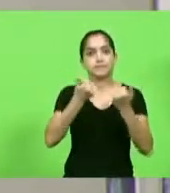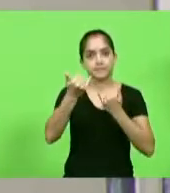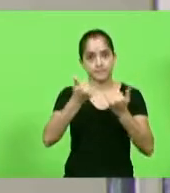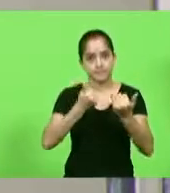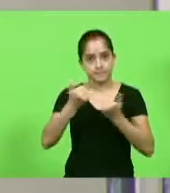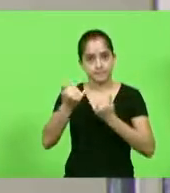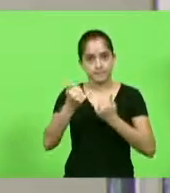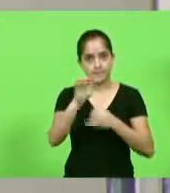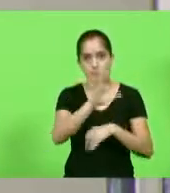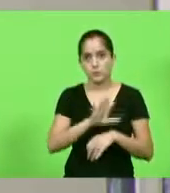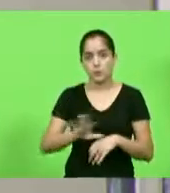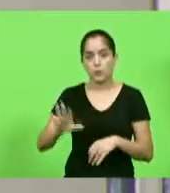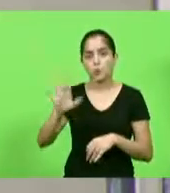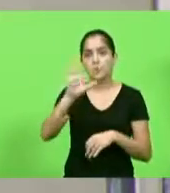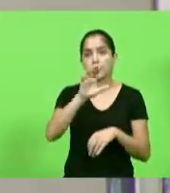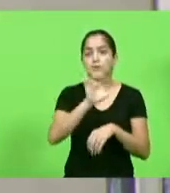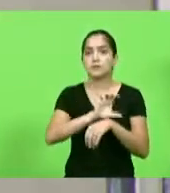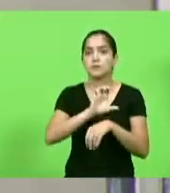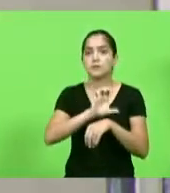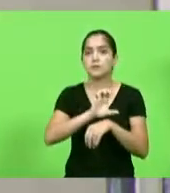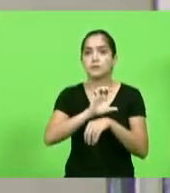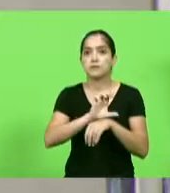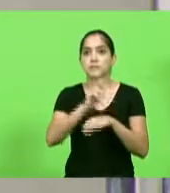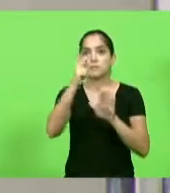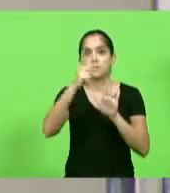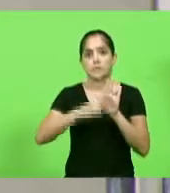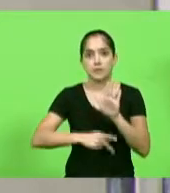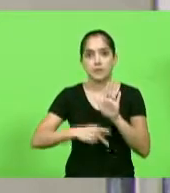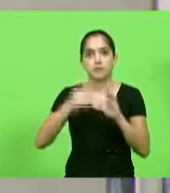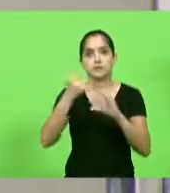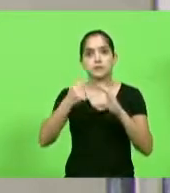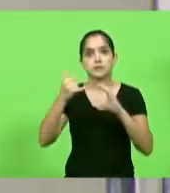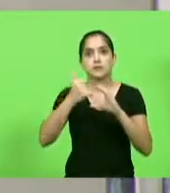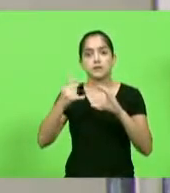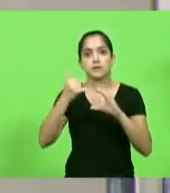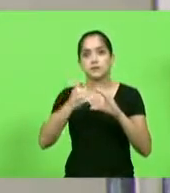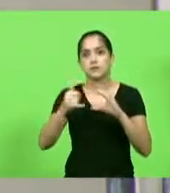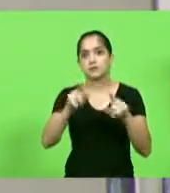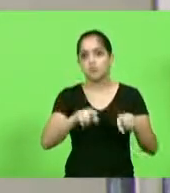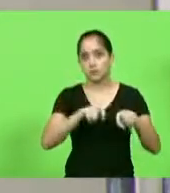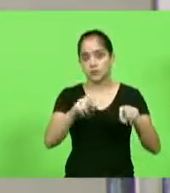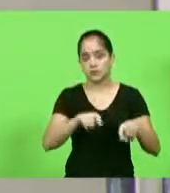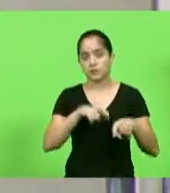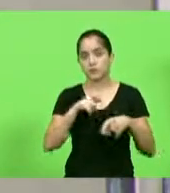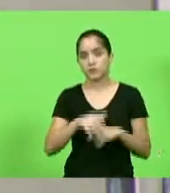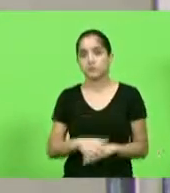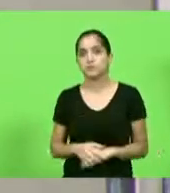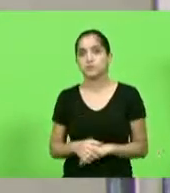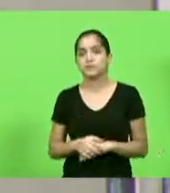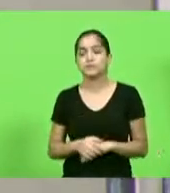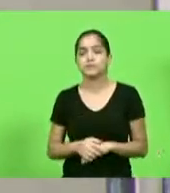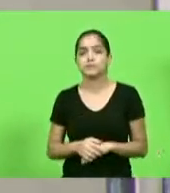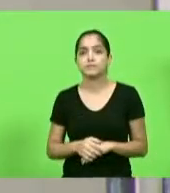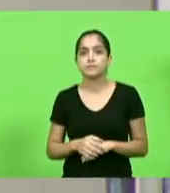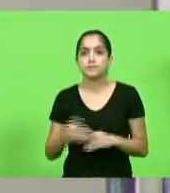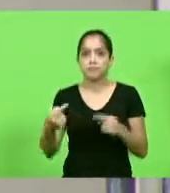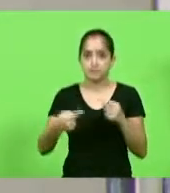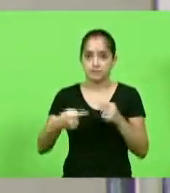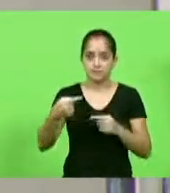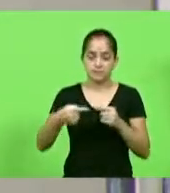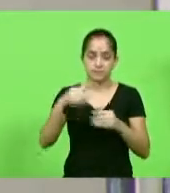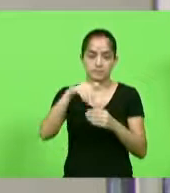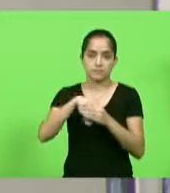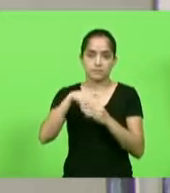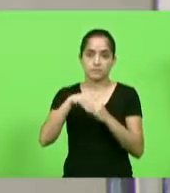da cobertura integral do Estado pelo programa Celesc Rural. Em discussão, não havendo quem queira discutir, em